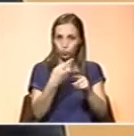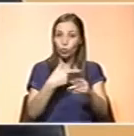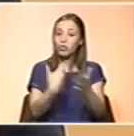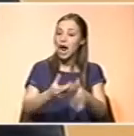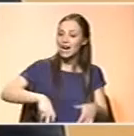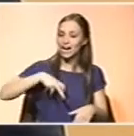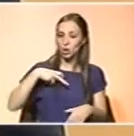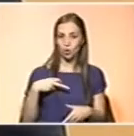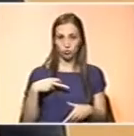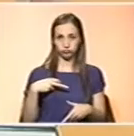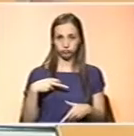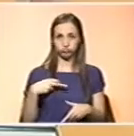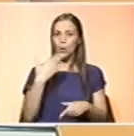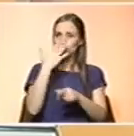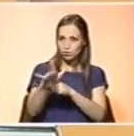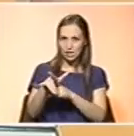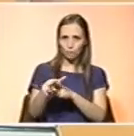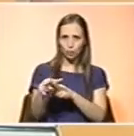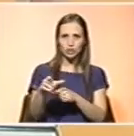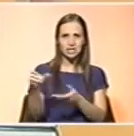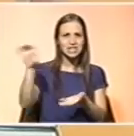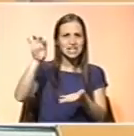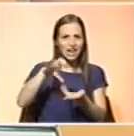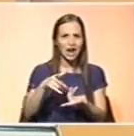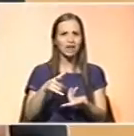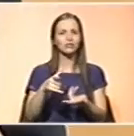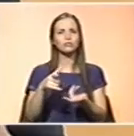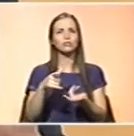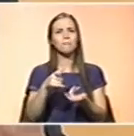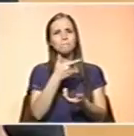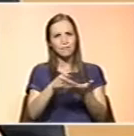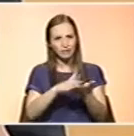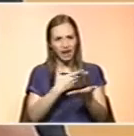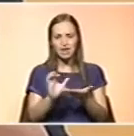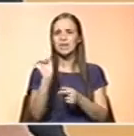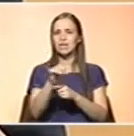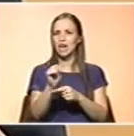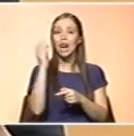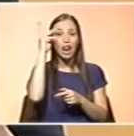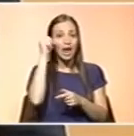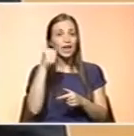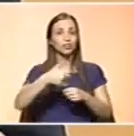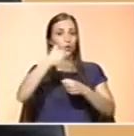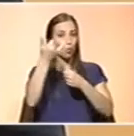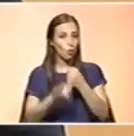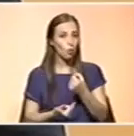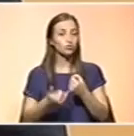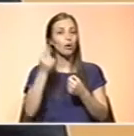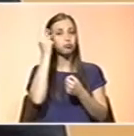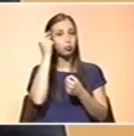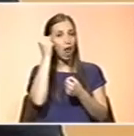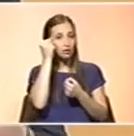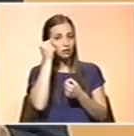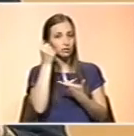nutricionalmente. que aparecem nos cereais, por exemplo, nas manteigas? Exatamente, os que aparecem nos cereais, nas manteigas, nos leites, nos iogurtes, nas bolachas, as